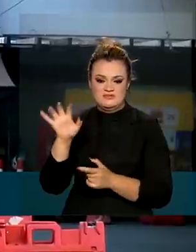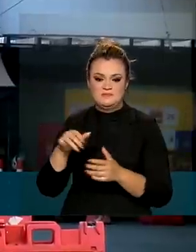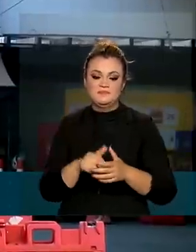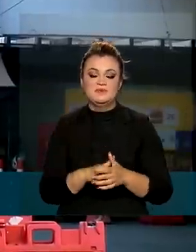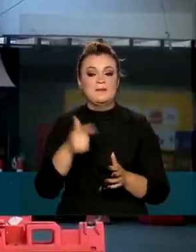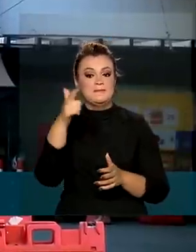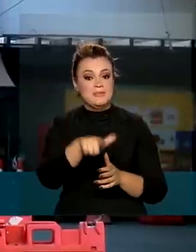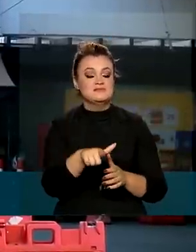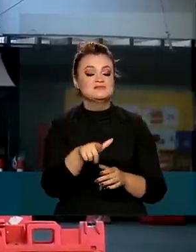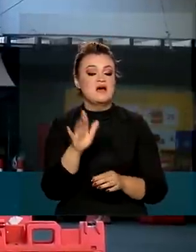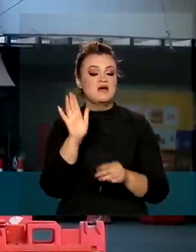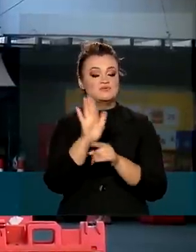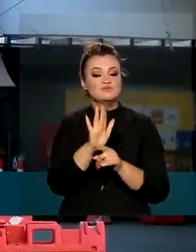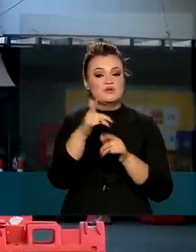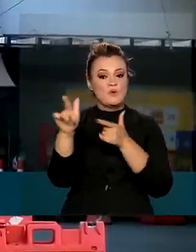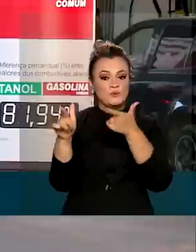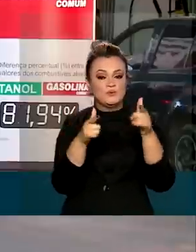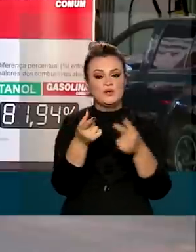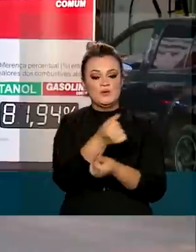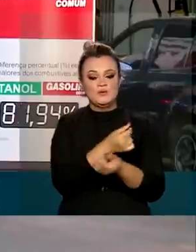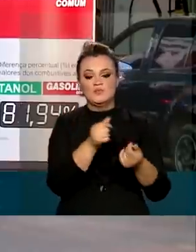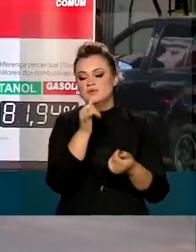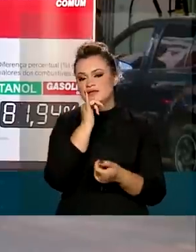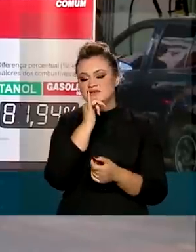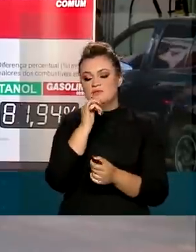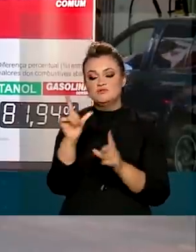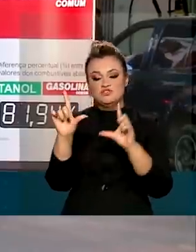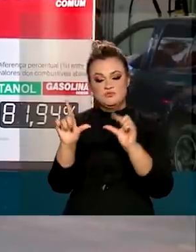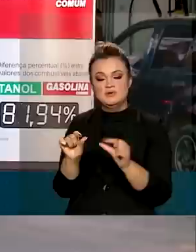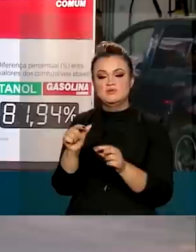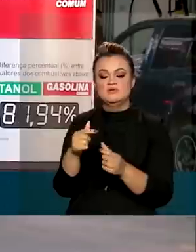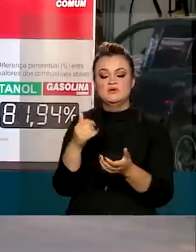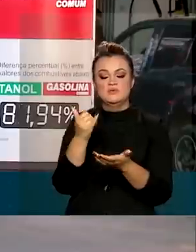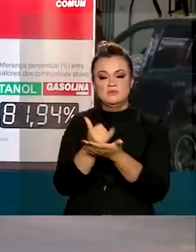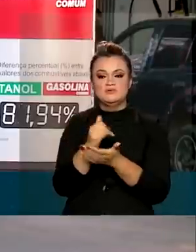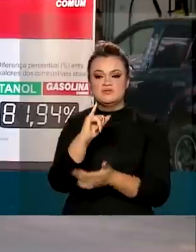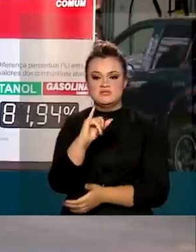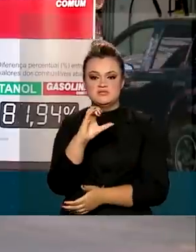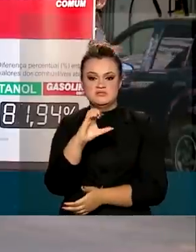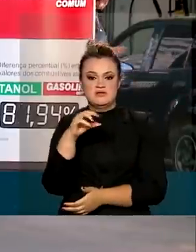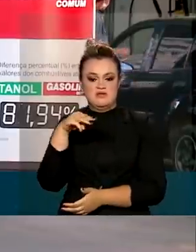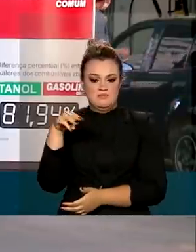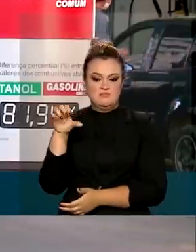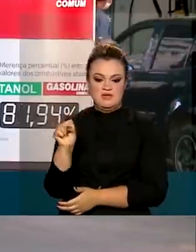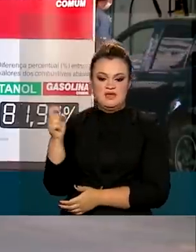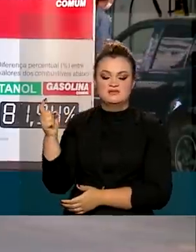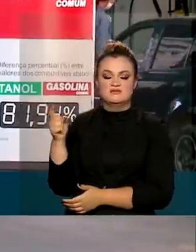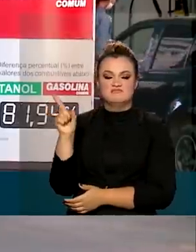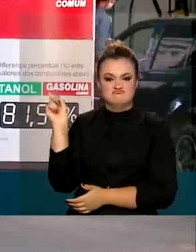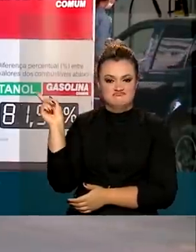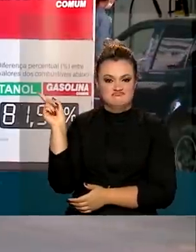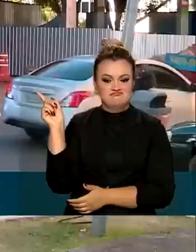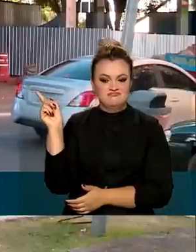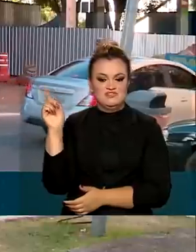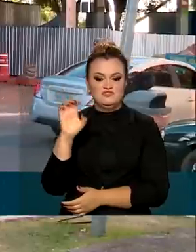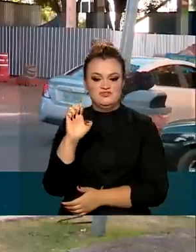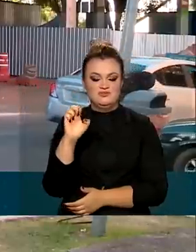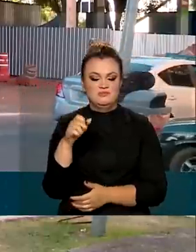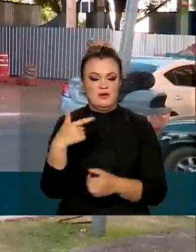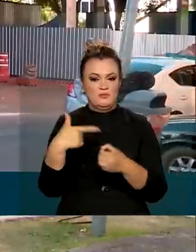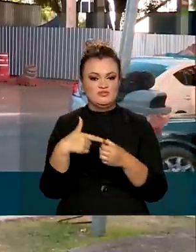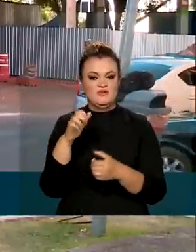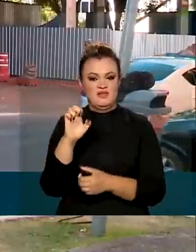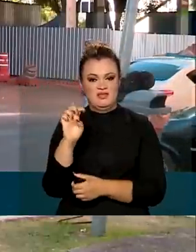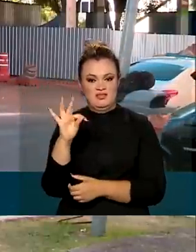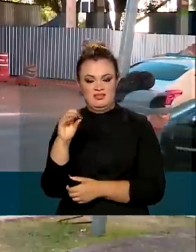também inclui benefícios econômicos, com a redução do imposto para produtores e distribuidores de etanol. No